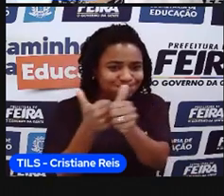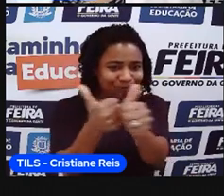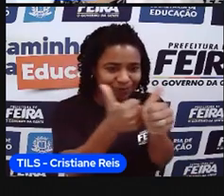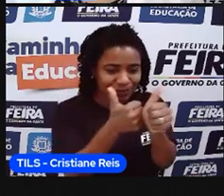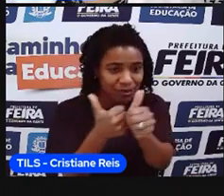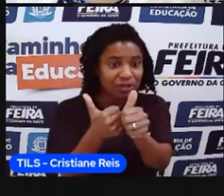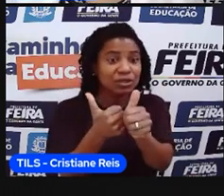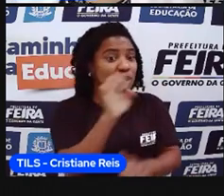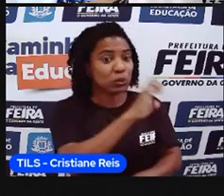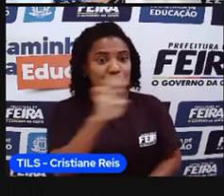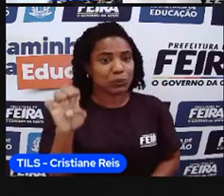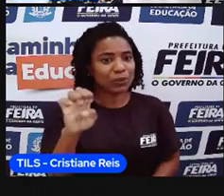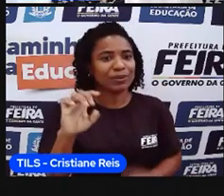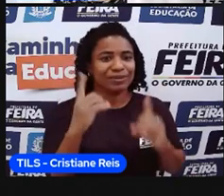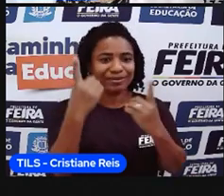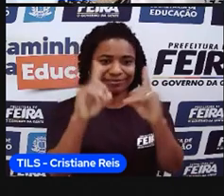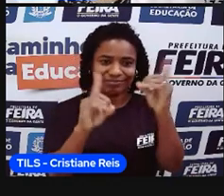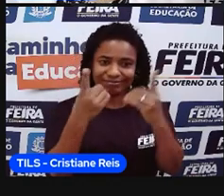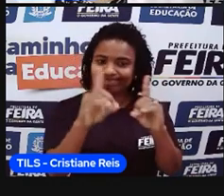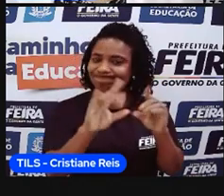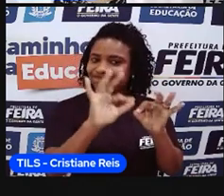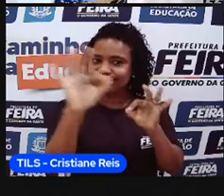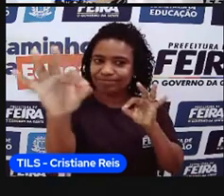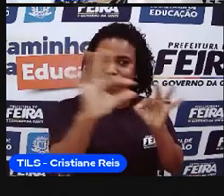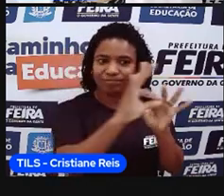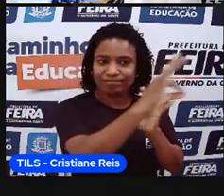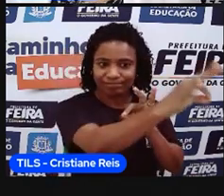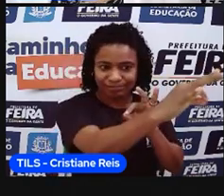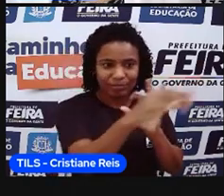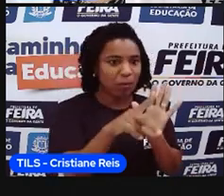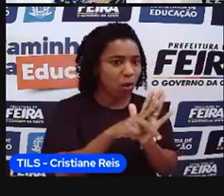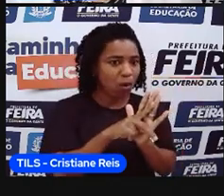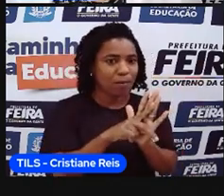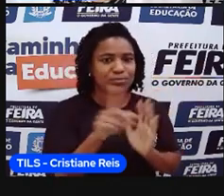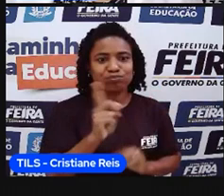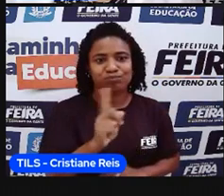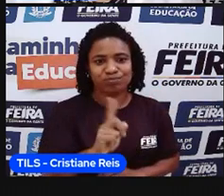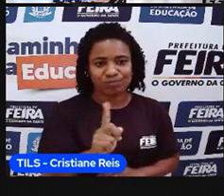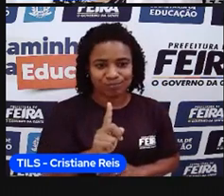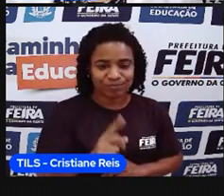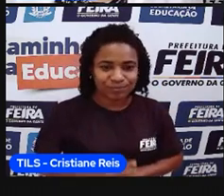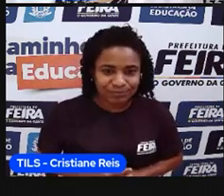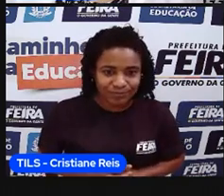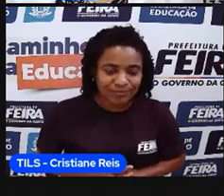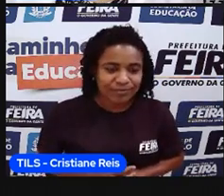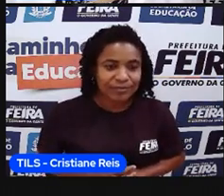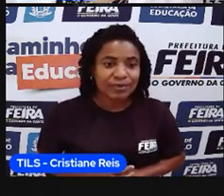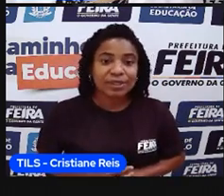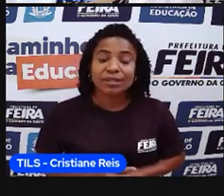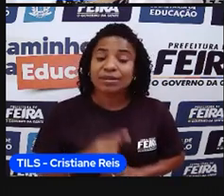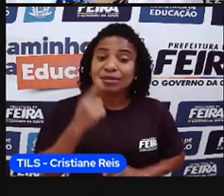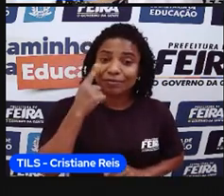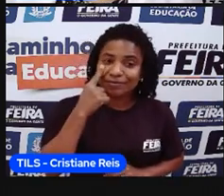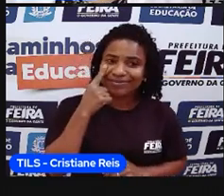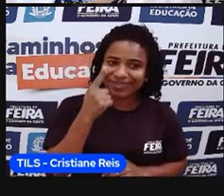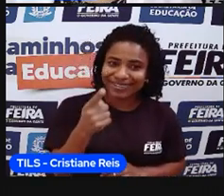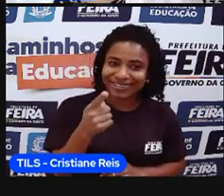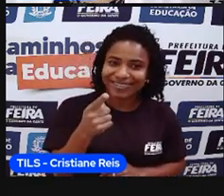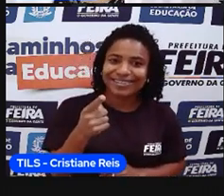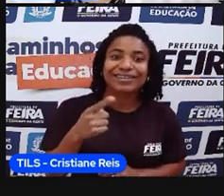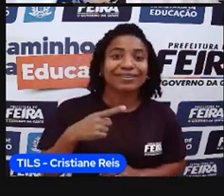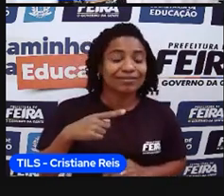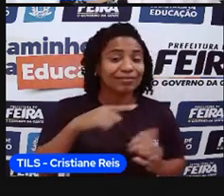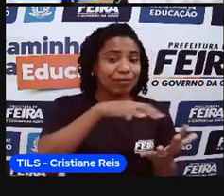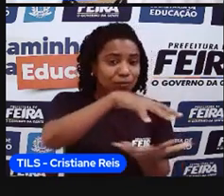Vamos lá? A gente tem outra forma também de localizar. Então, a gente sabe que aqui, o planeta Terra, ele é